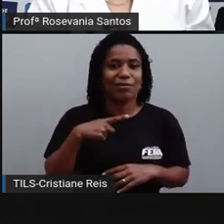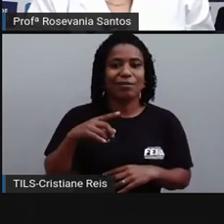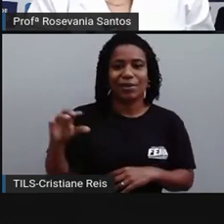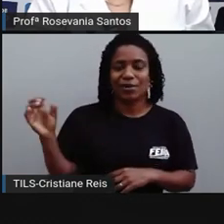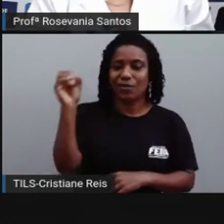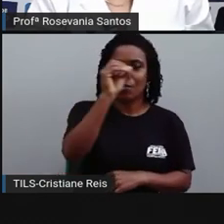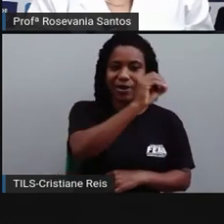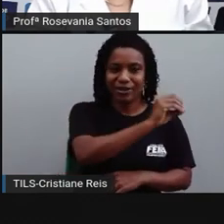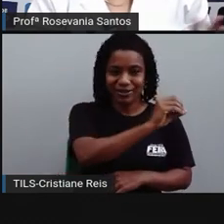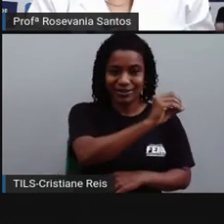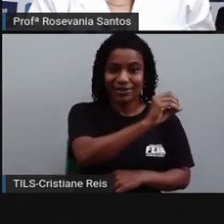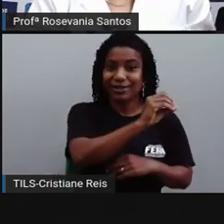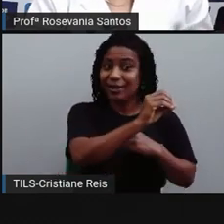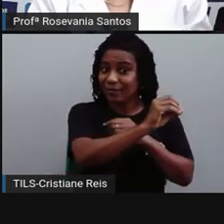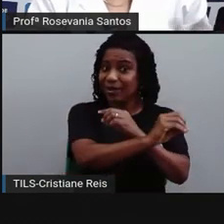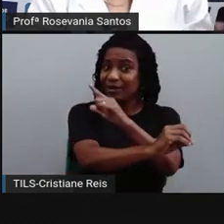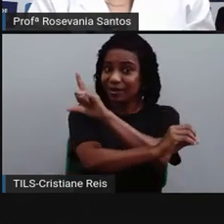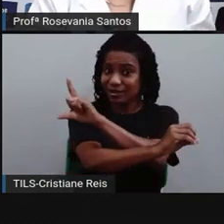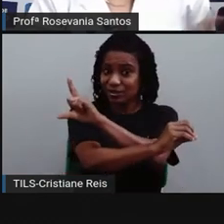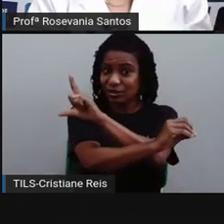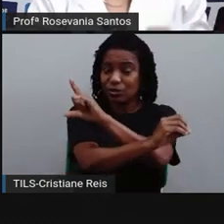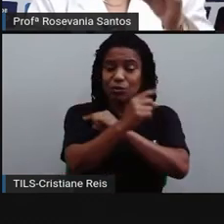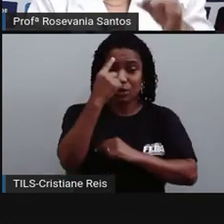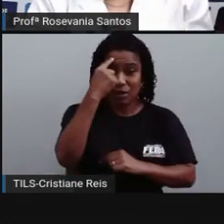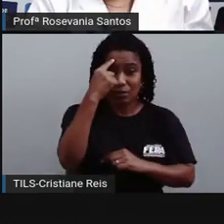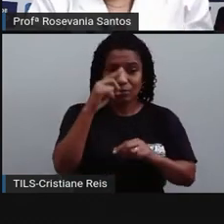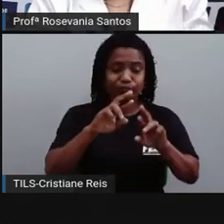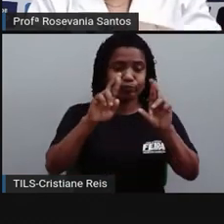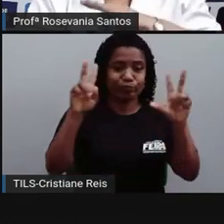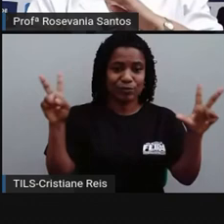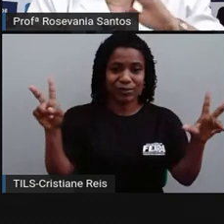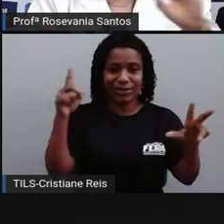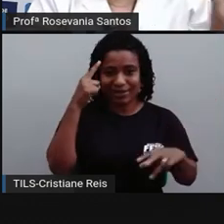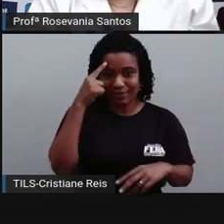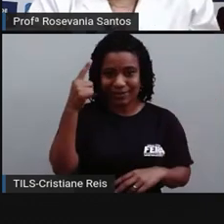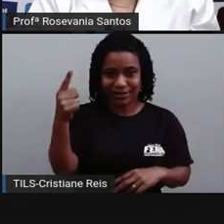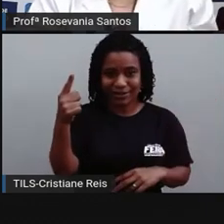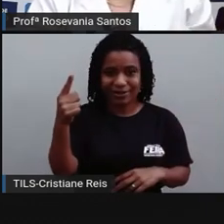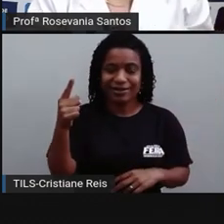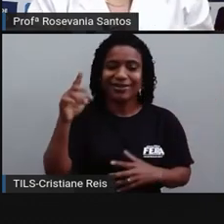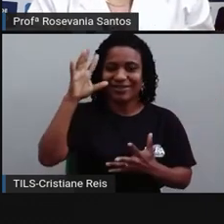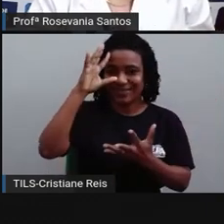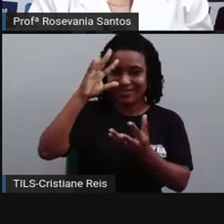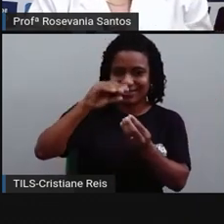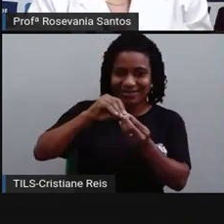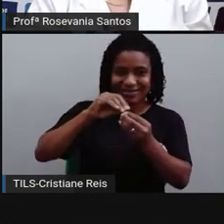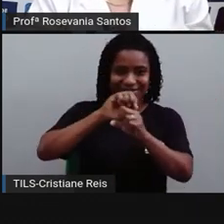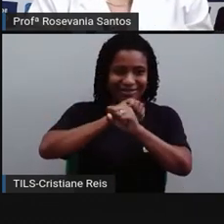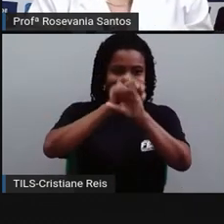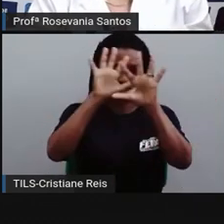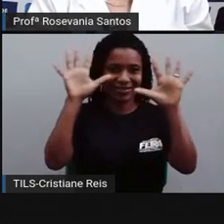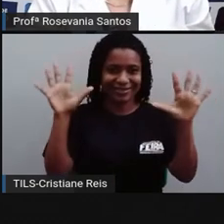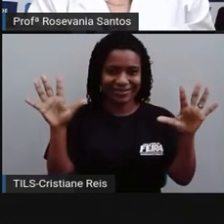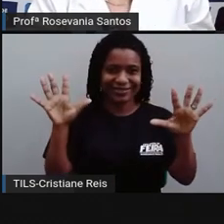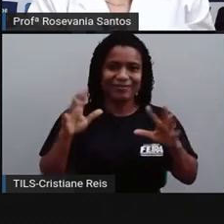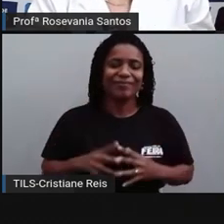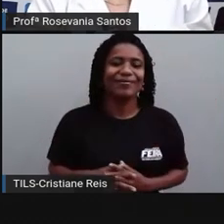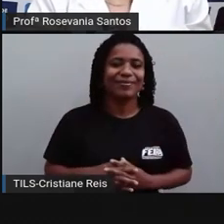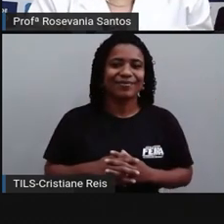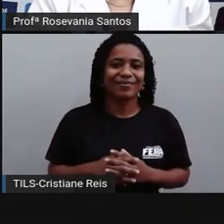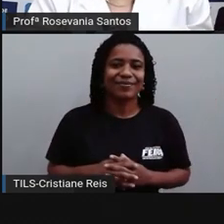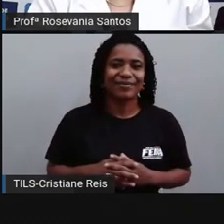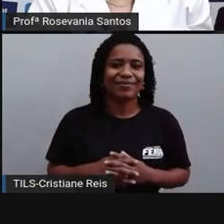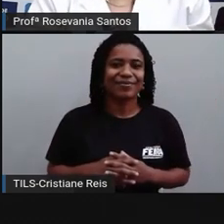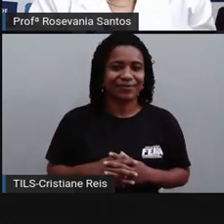tempo de deslocamento não tem nada a ver se é leste ou oeste, eu somo. Espero que tenha ficado tranquilinho e aí você já aprendeu boa